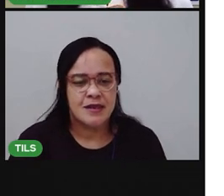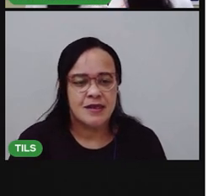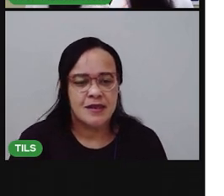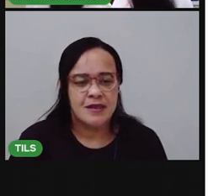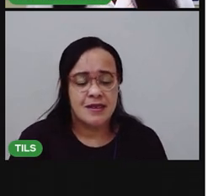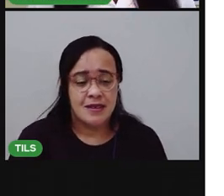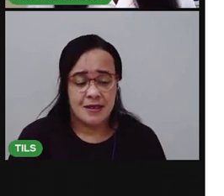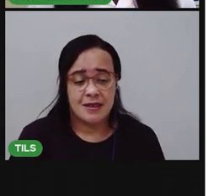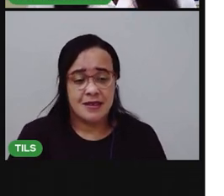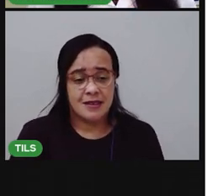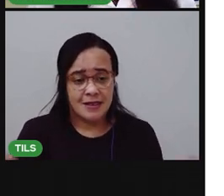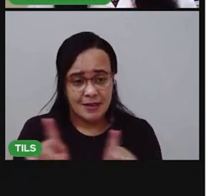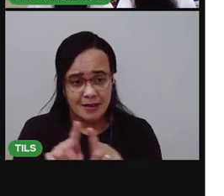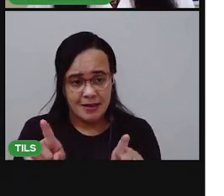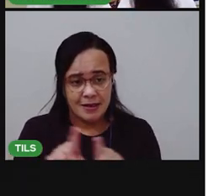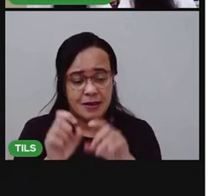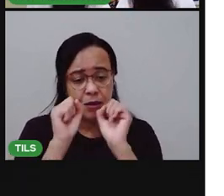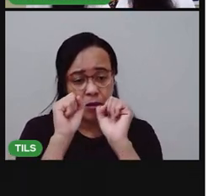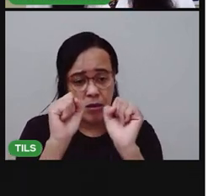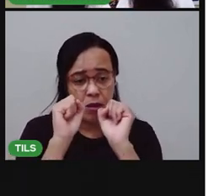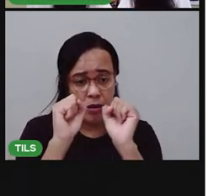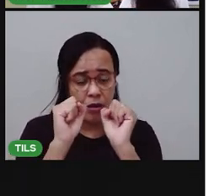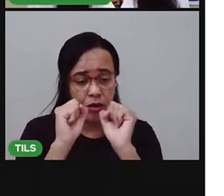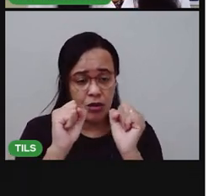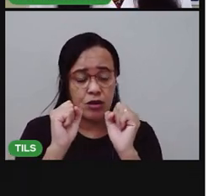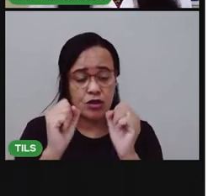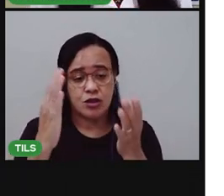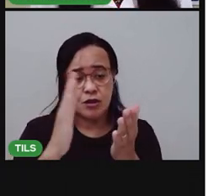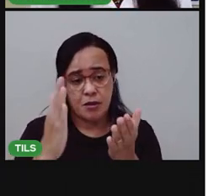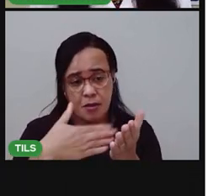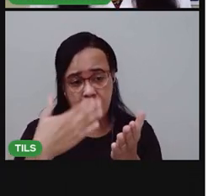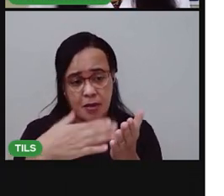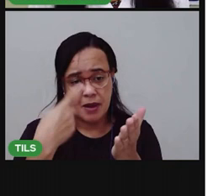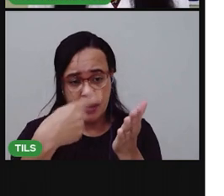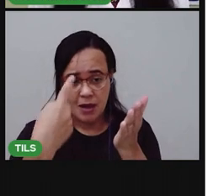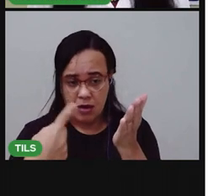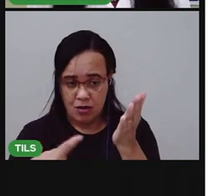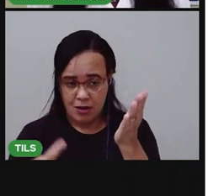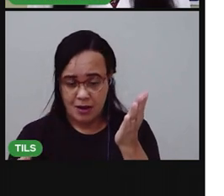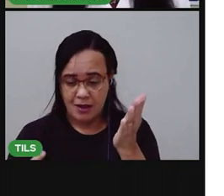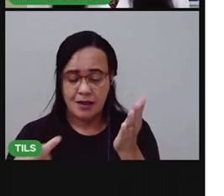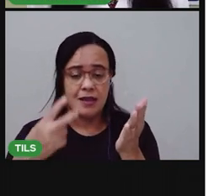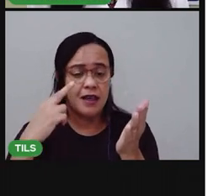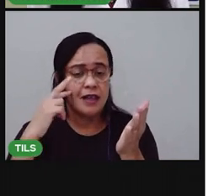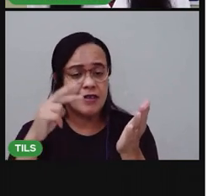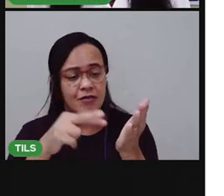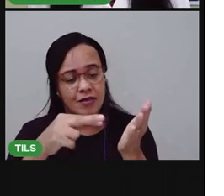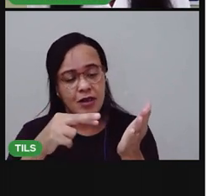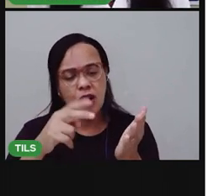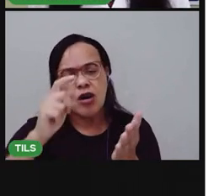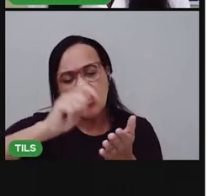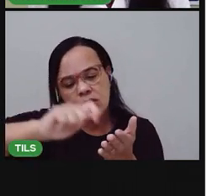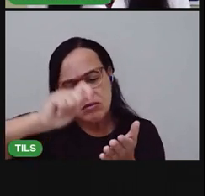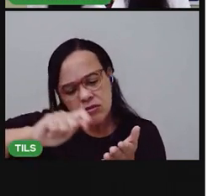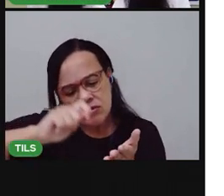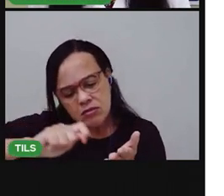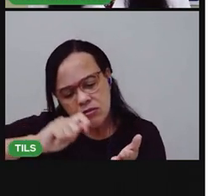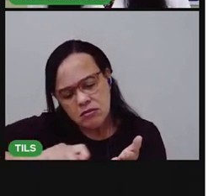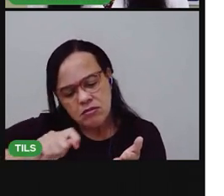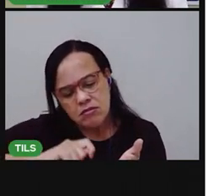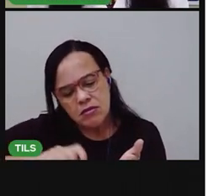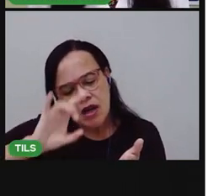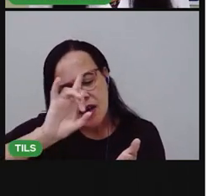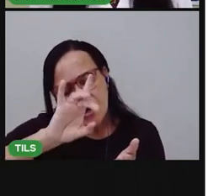Inclusive, você pode até pegar aí o seu caderno e ir acompanhando a escrita dessas tarefas